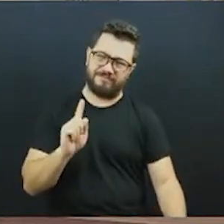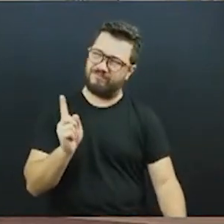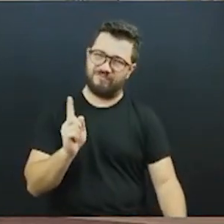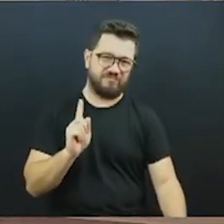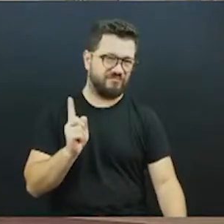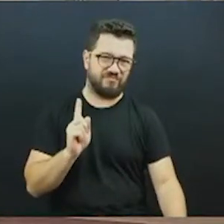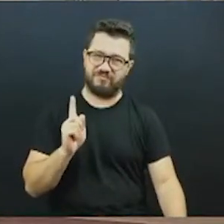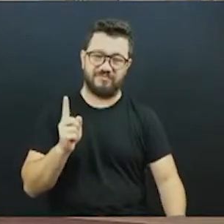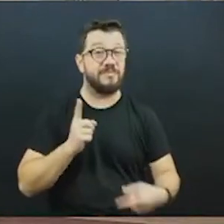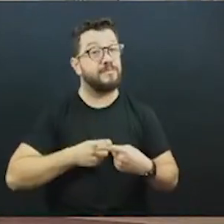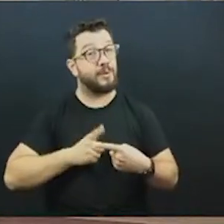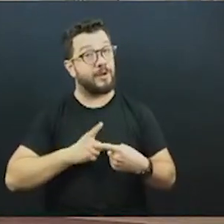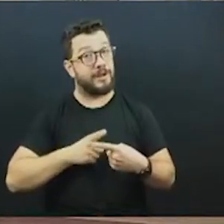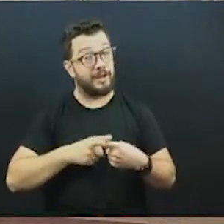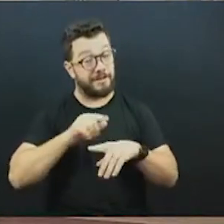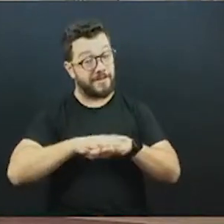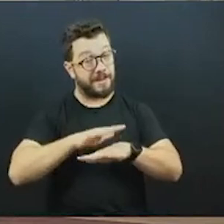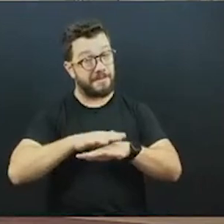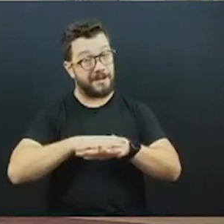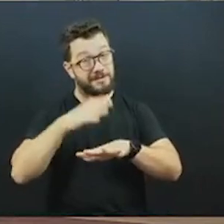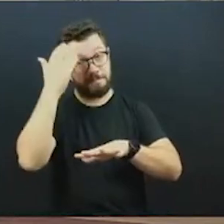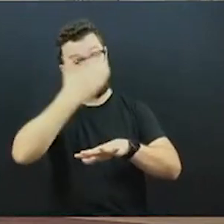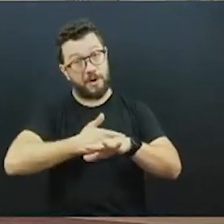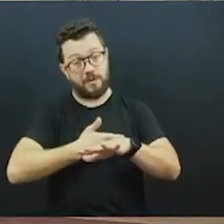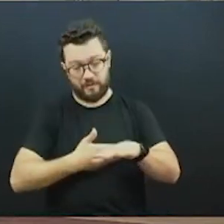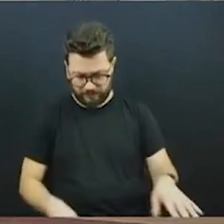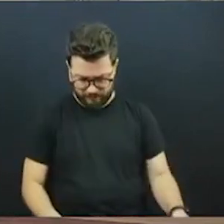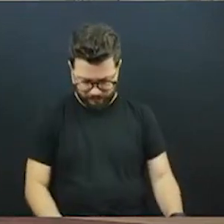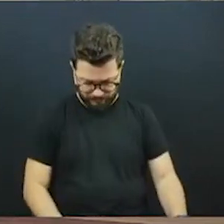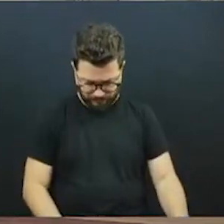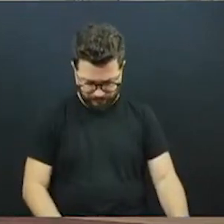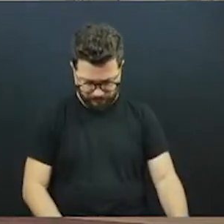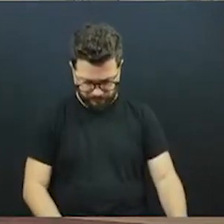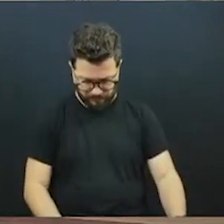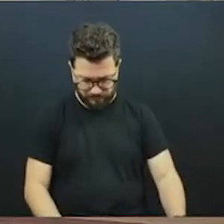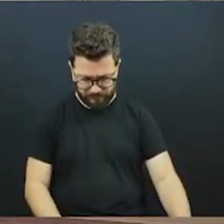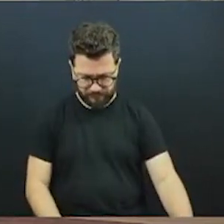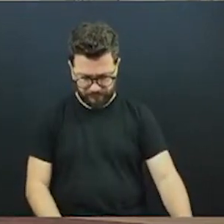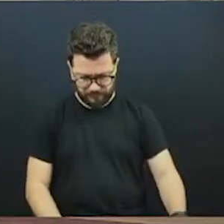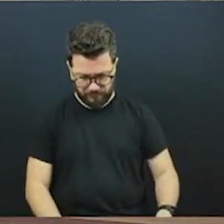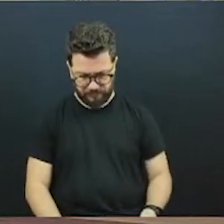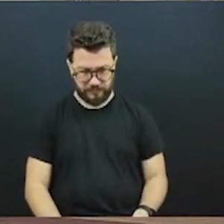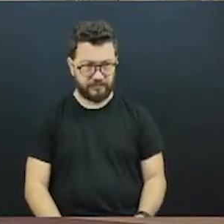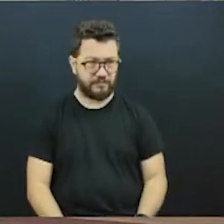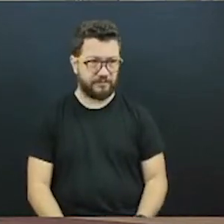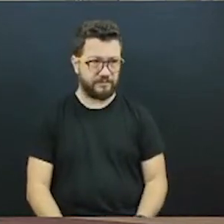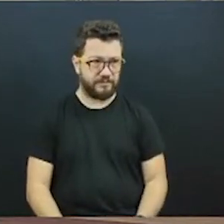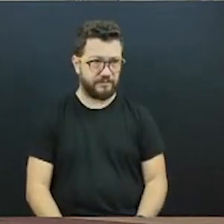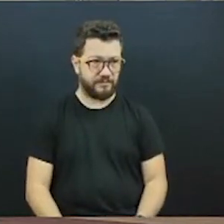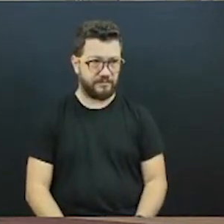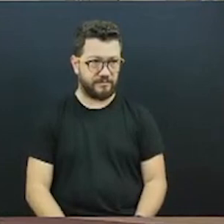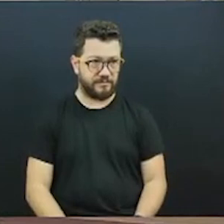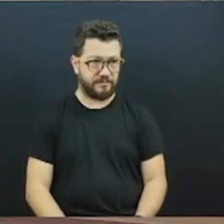matemática fala por si só. O senhor não está com a palavra agora. O senhor já teve o seu aparte. O senhor não está com a